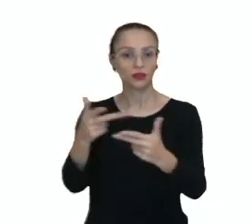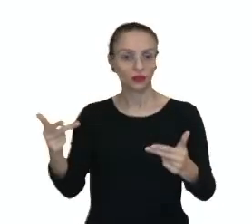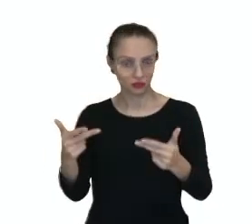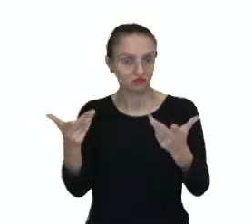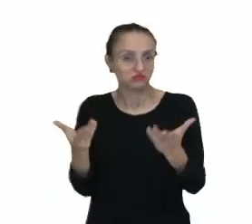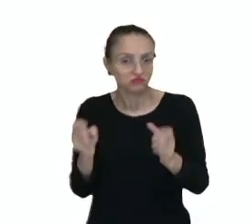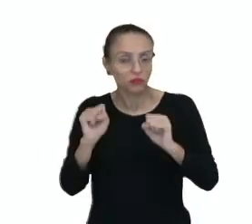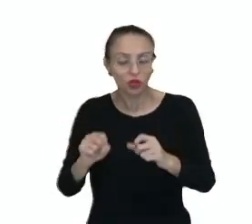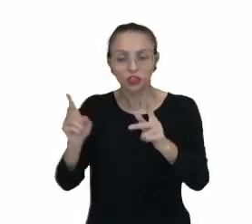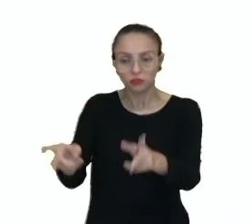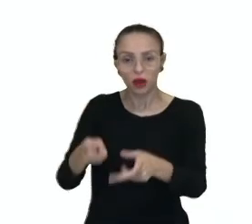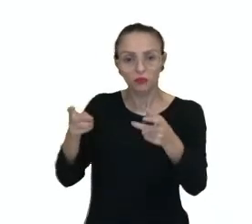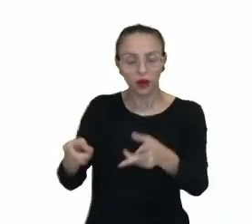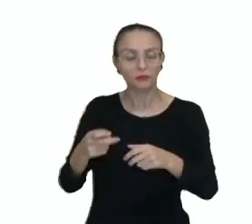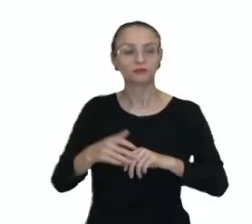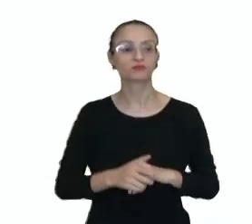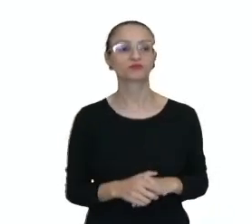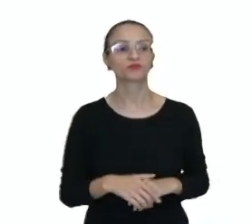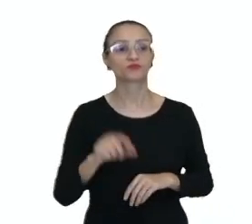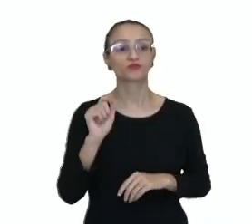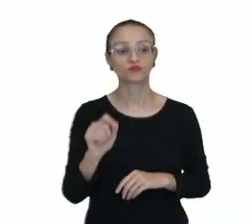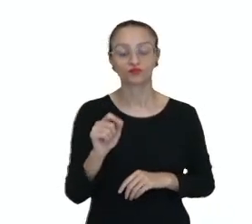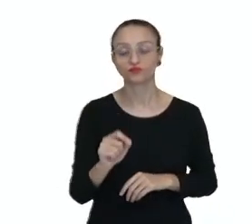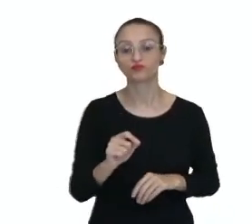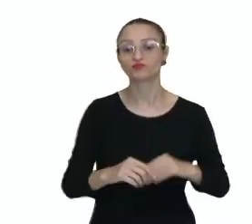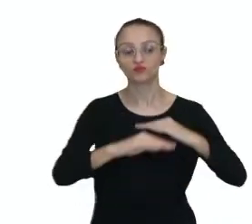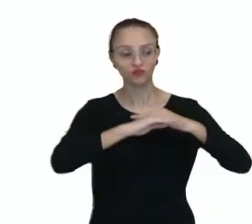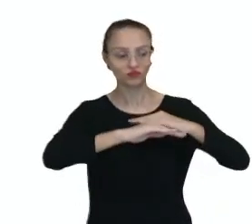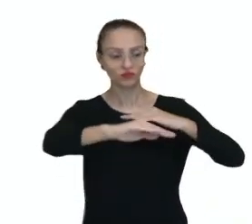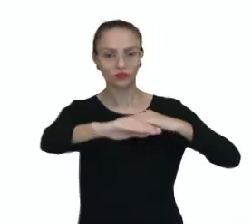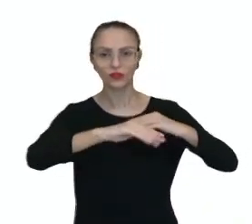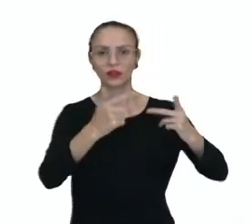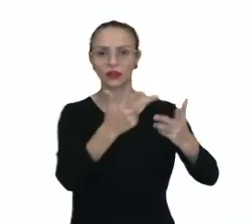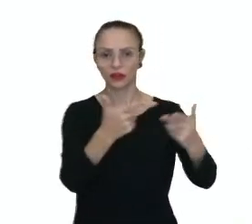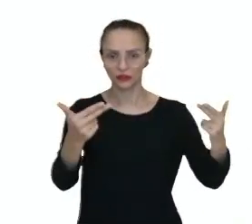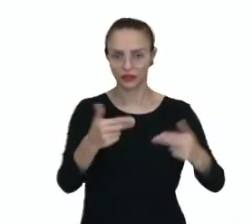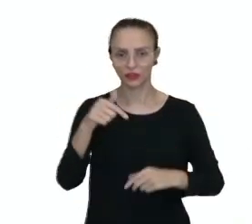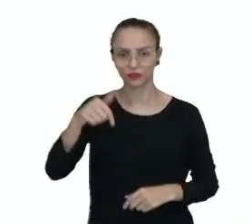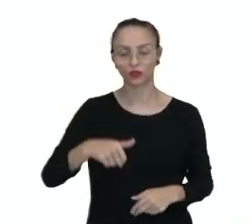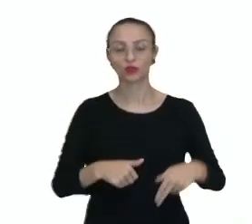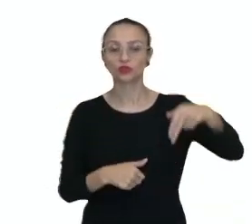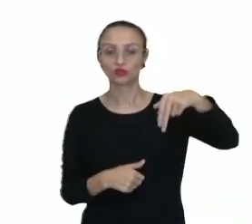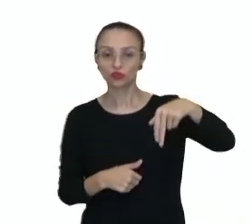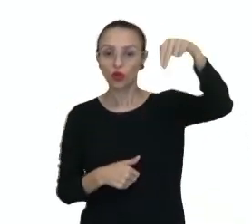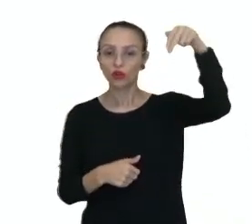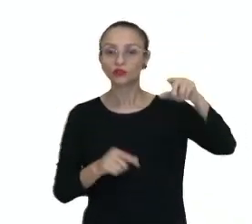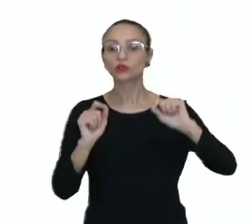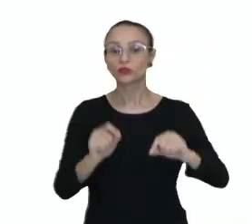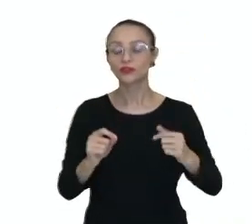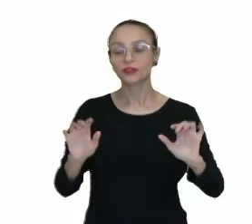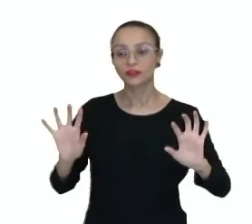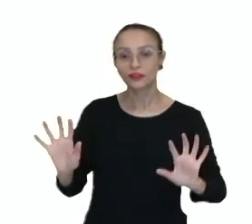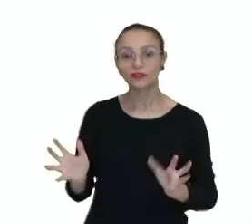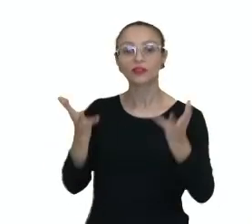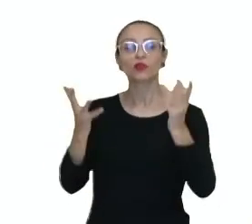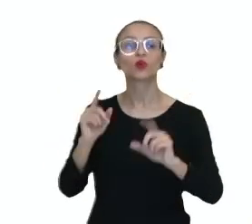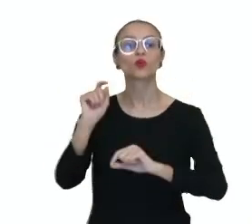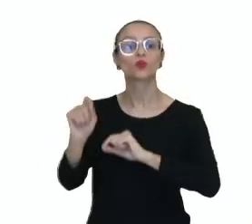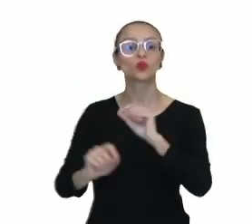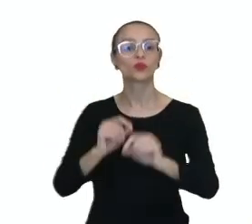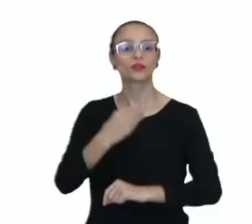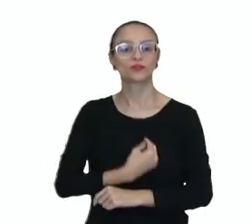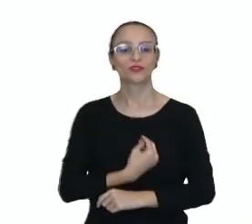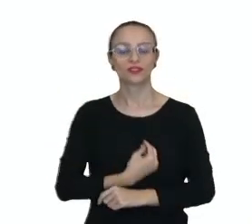que poderão ser explorados. E as formações de relevo da região norte favorecem a presença